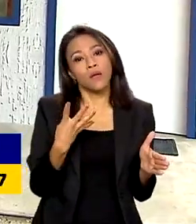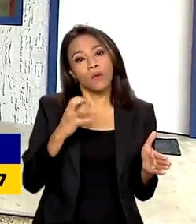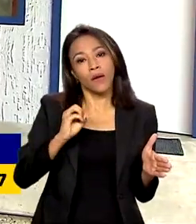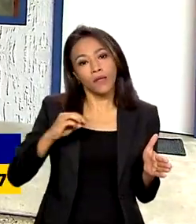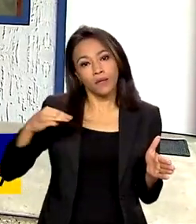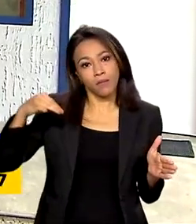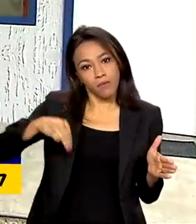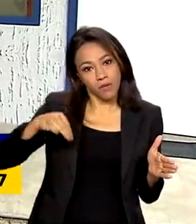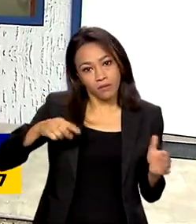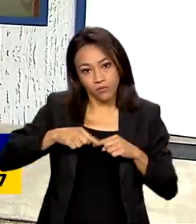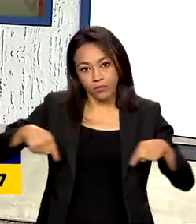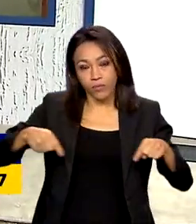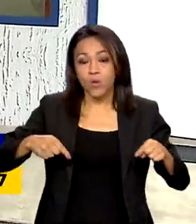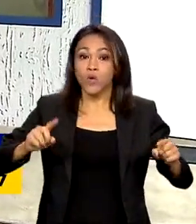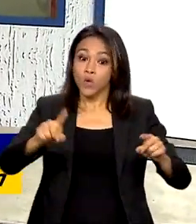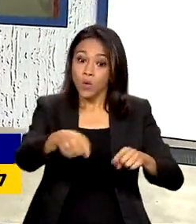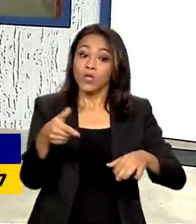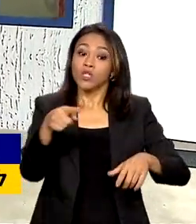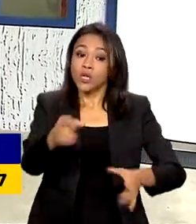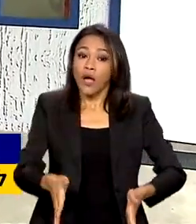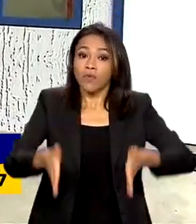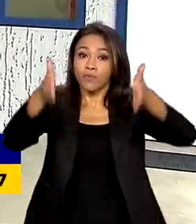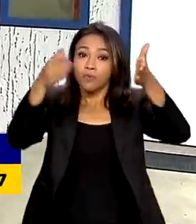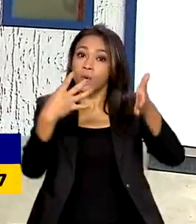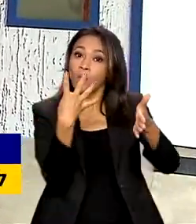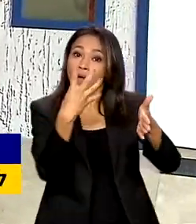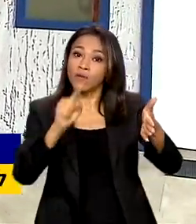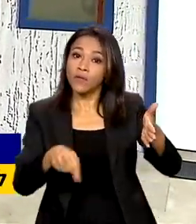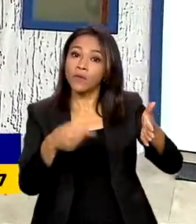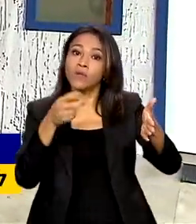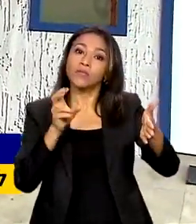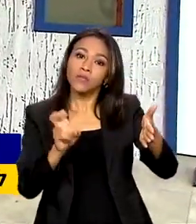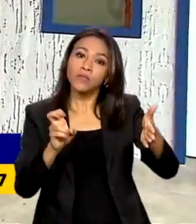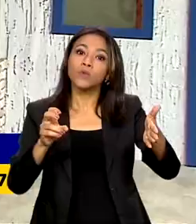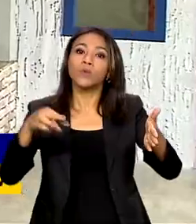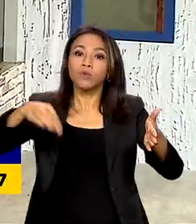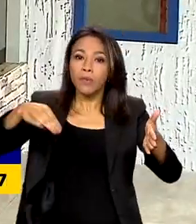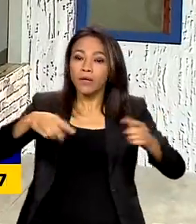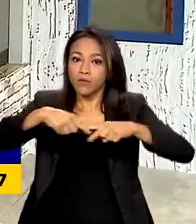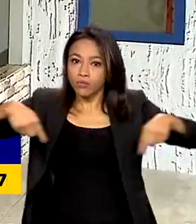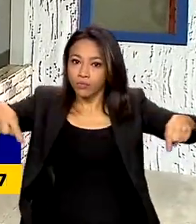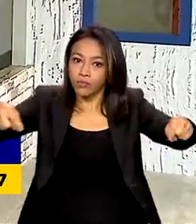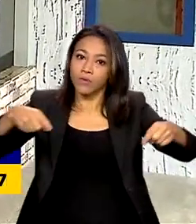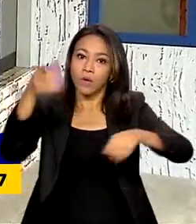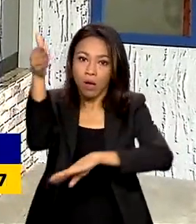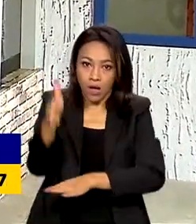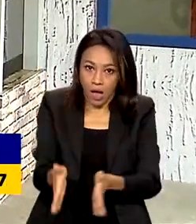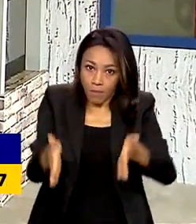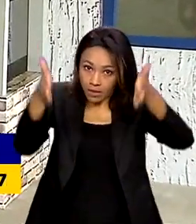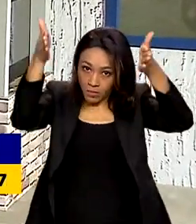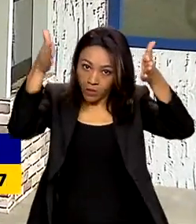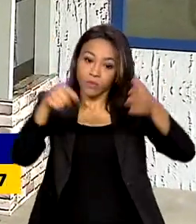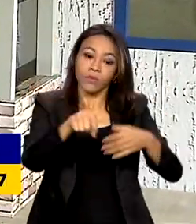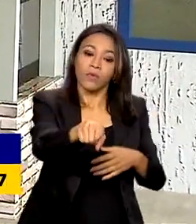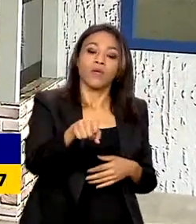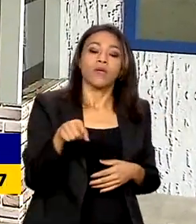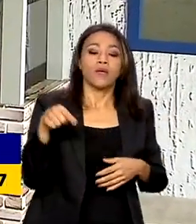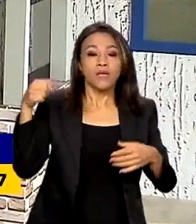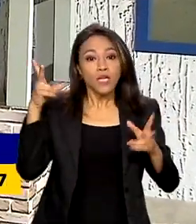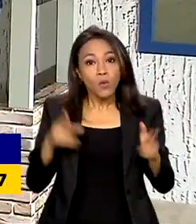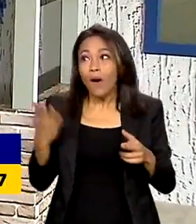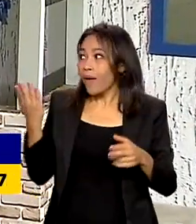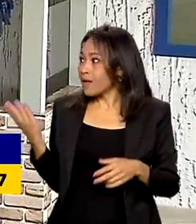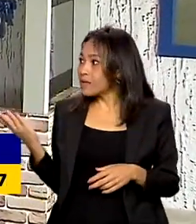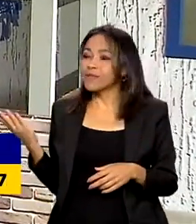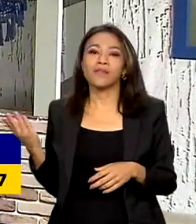apartamentos vão ser um pouco maiores, 41,5. As unidades vão contar com uma sacada como essa aqui e nas regiões